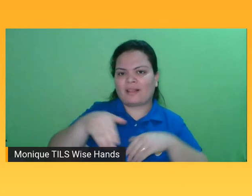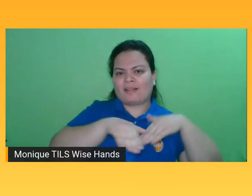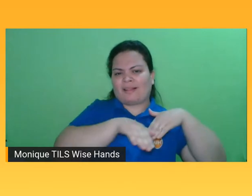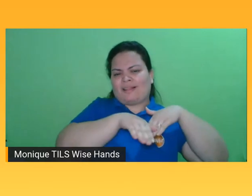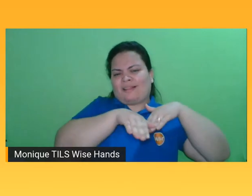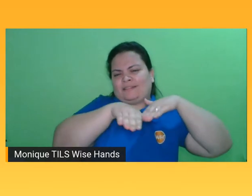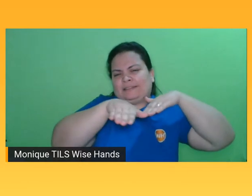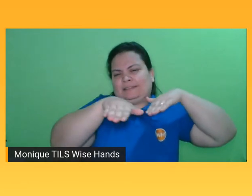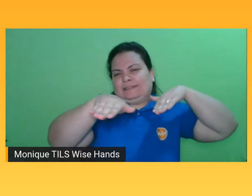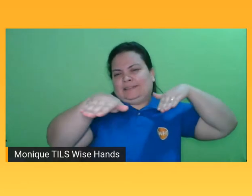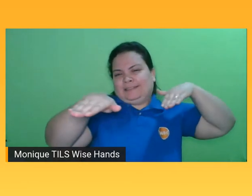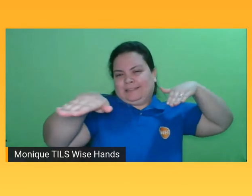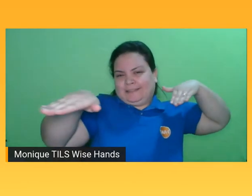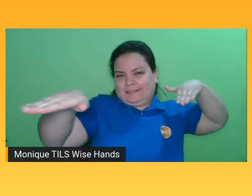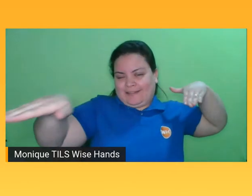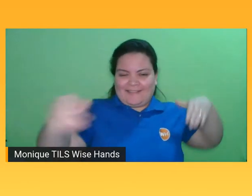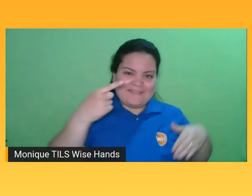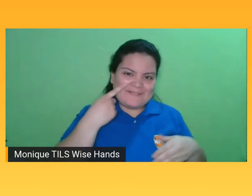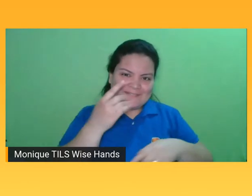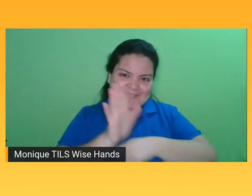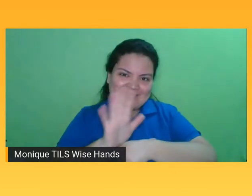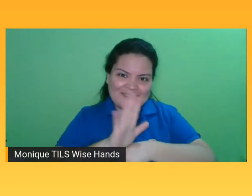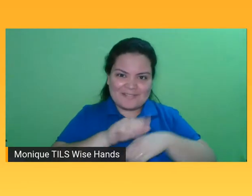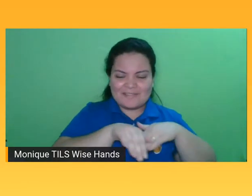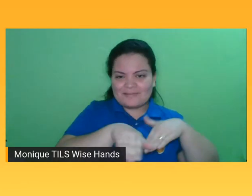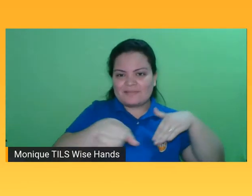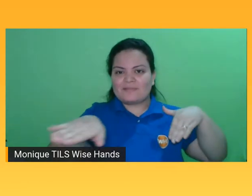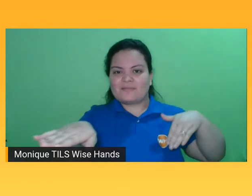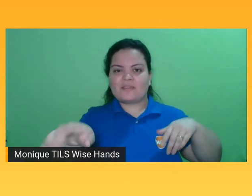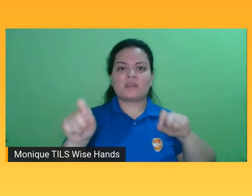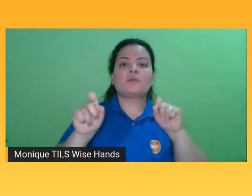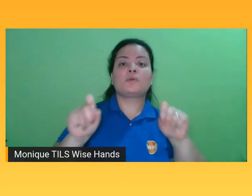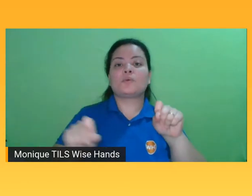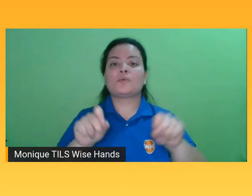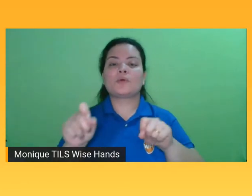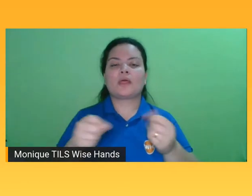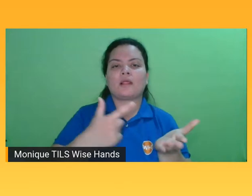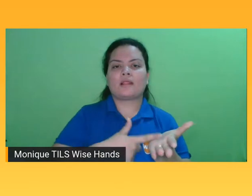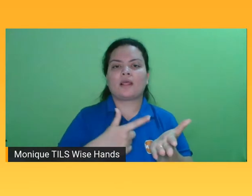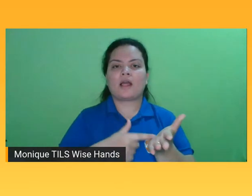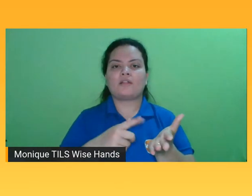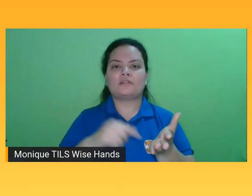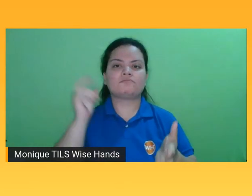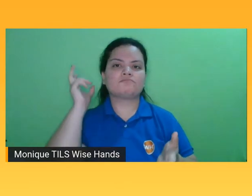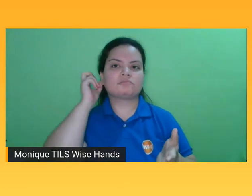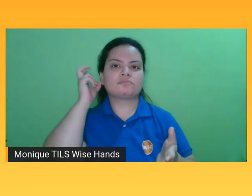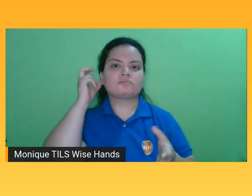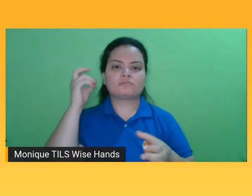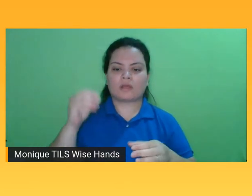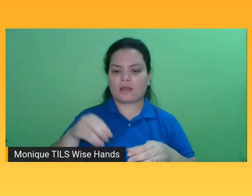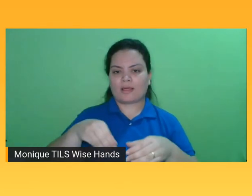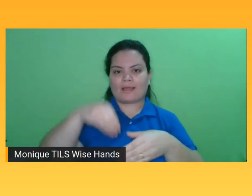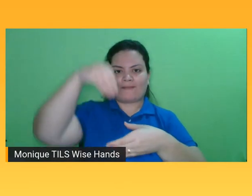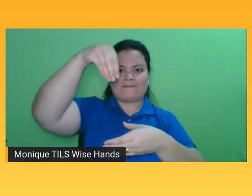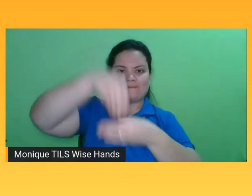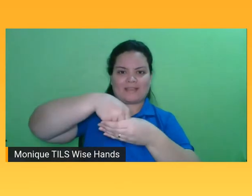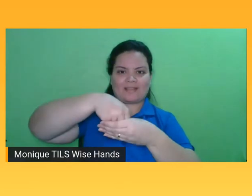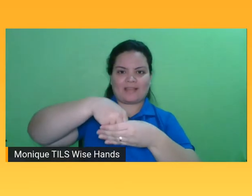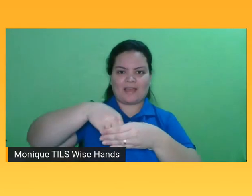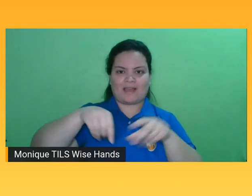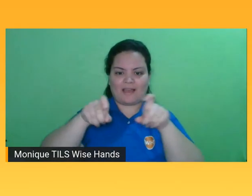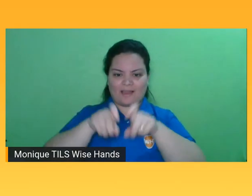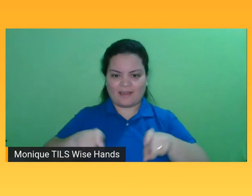retas, que a gente vê nos filmes e colocava lá a fita cassete no carro para ouvir os livros, né? Mais recentemente, a gente começa a ter outros